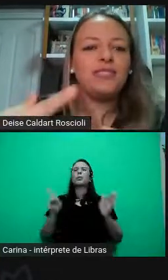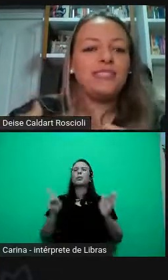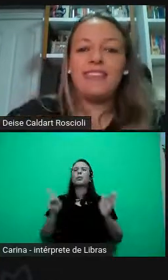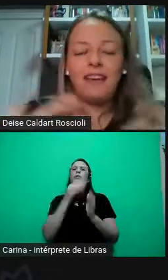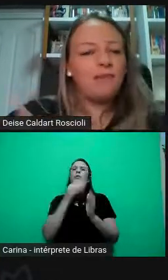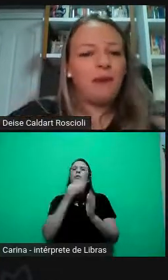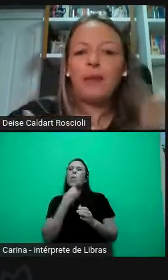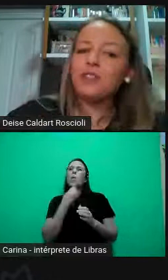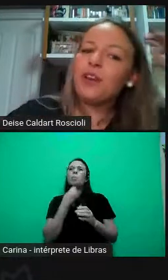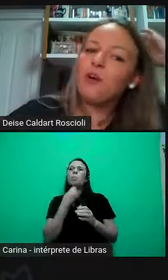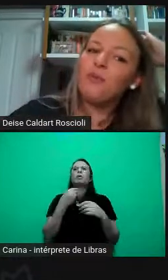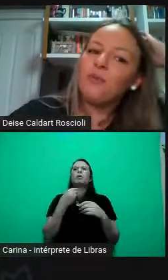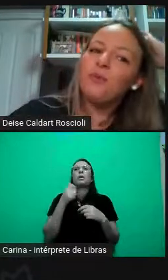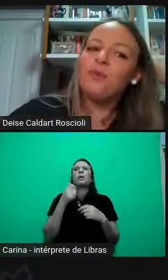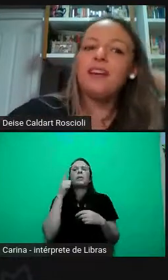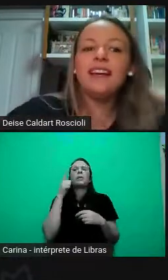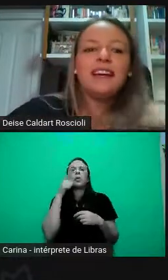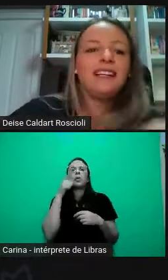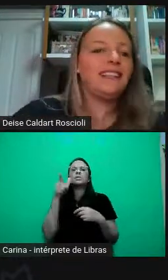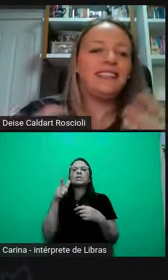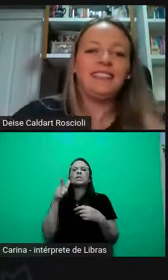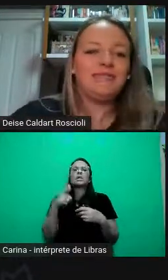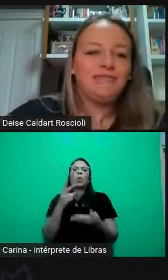disso, assim, se é uma prática comum,